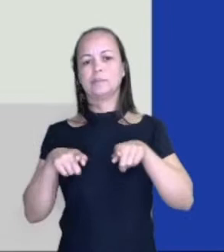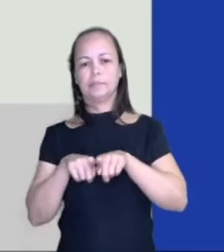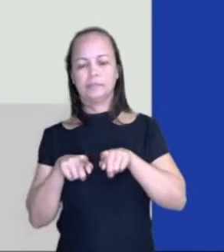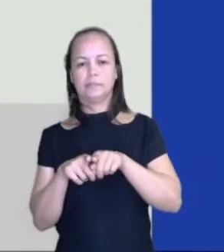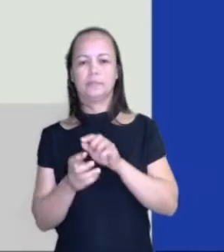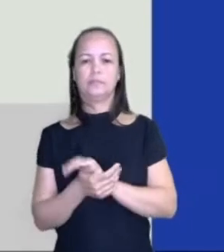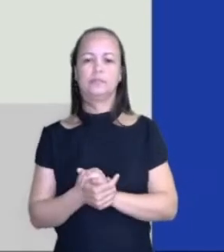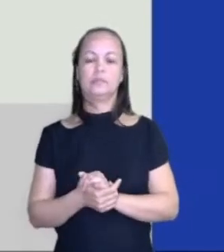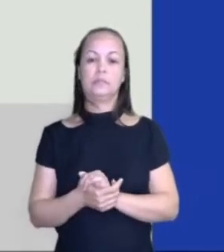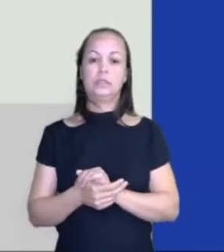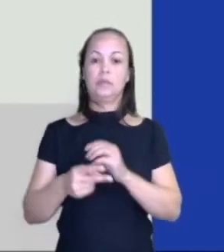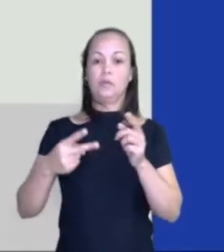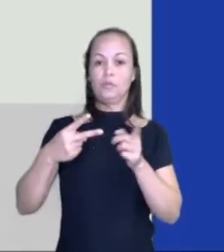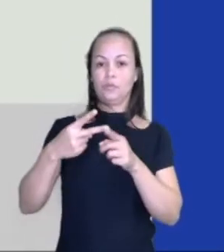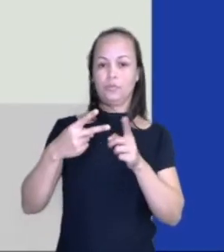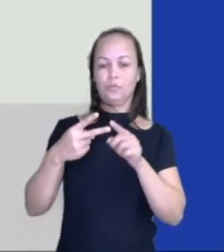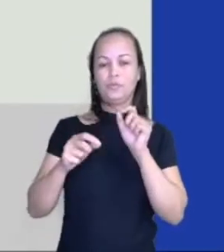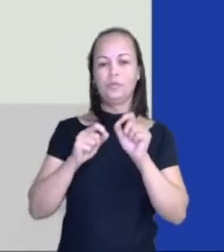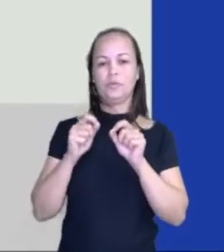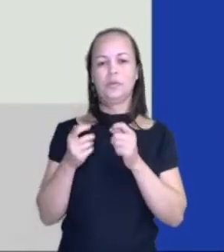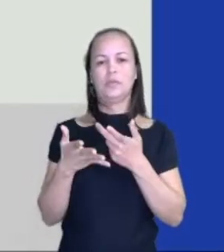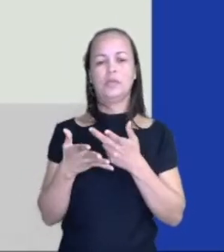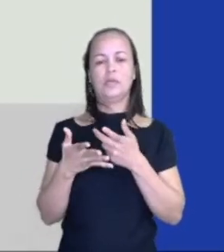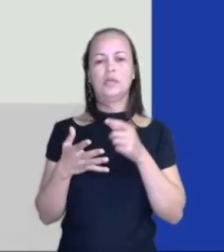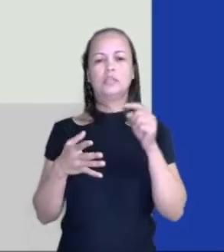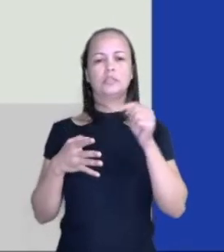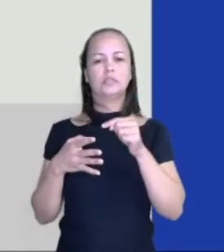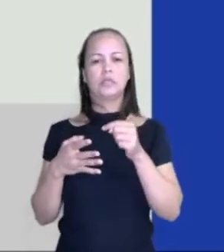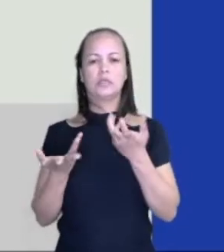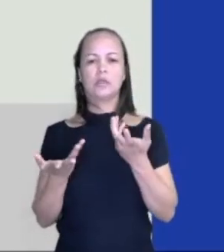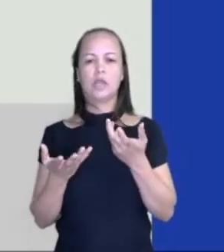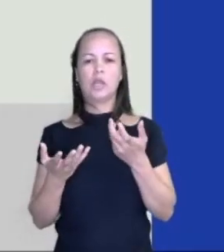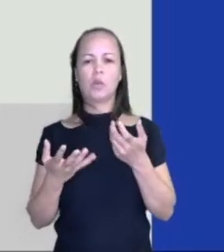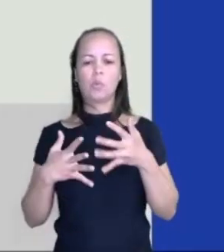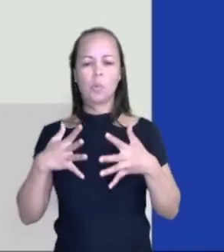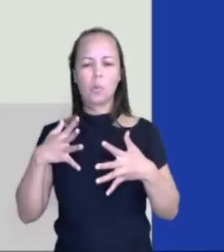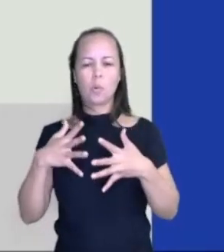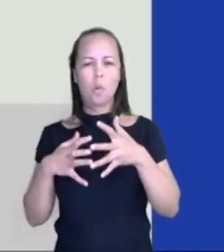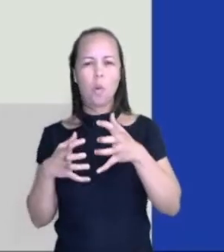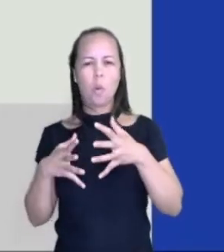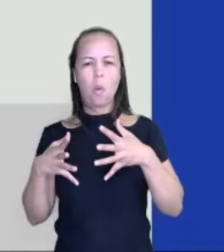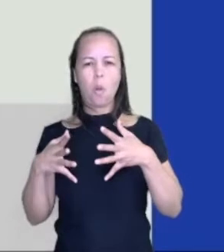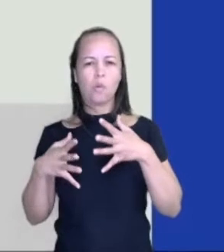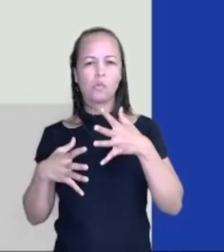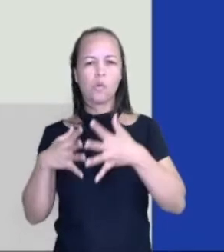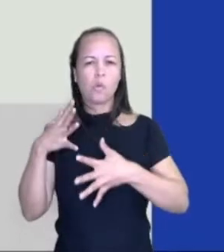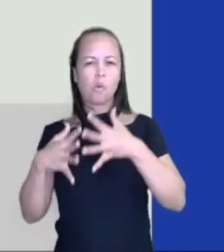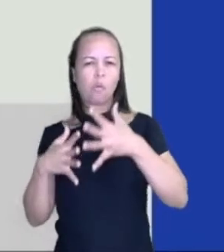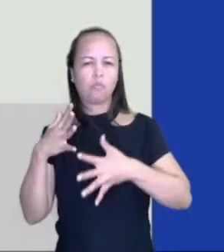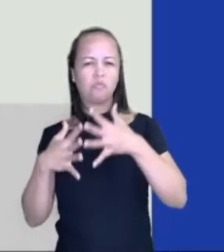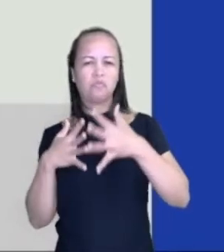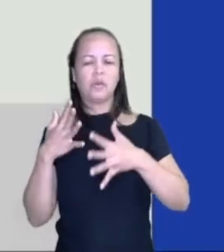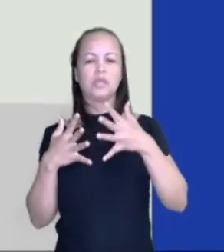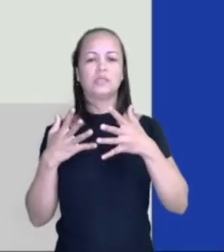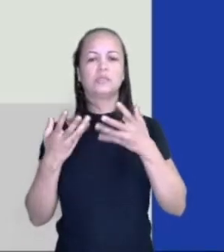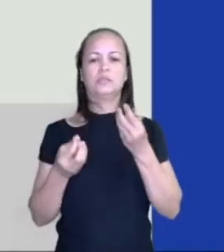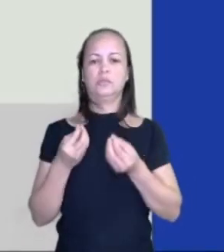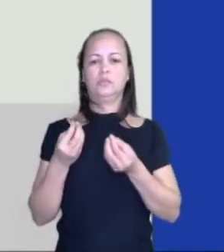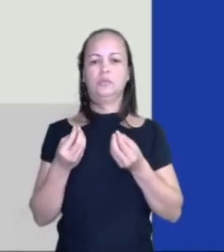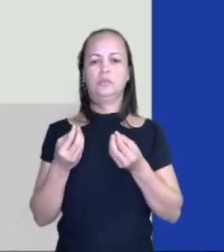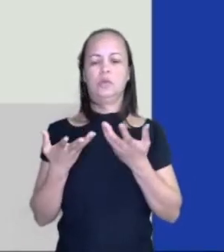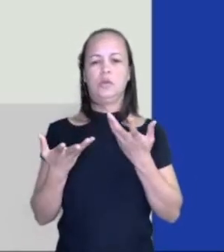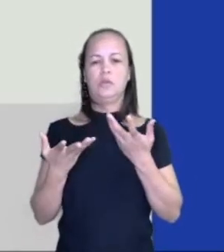O segundo ponto que nós temos é estabelecimento de um conflito. Olha, chega uma hora que